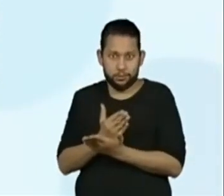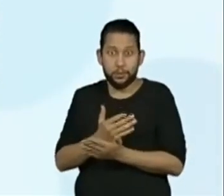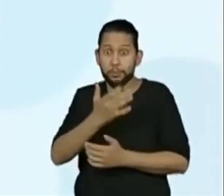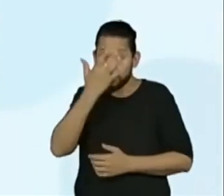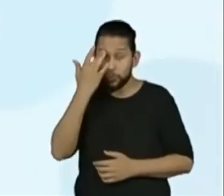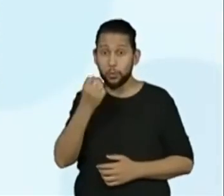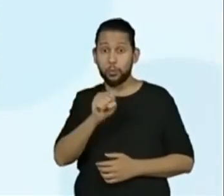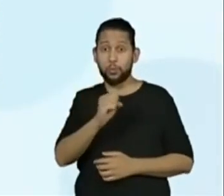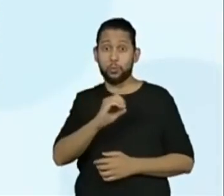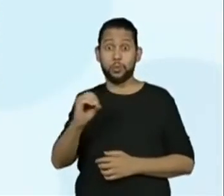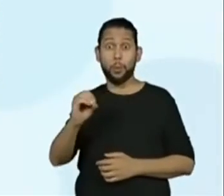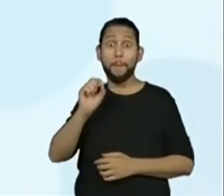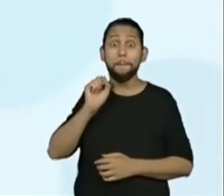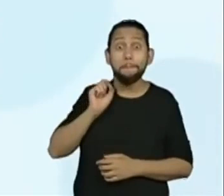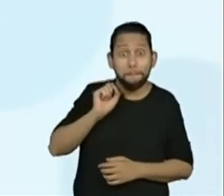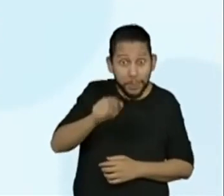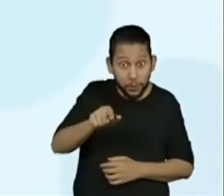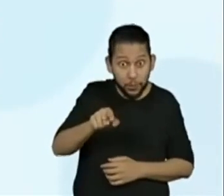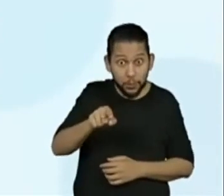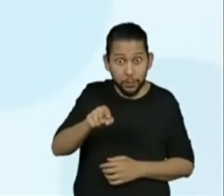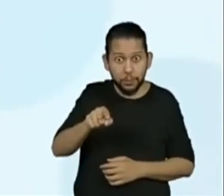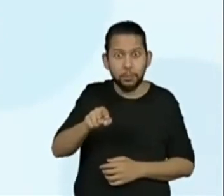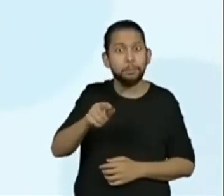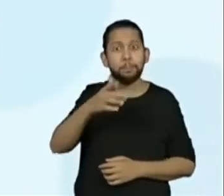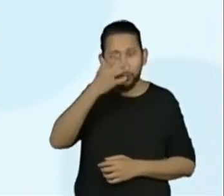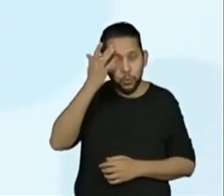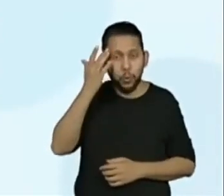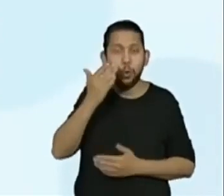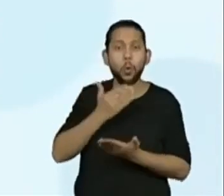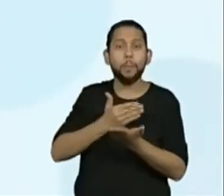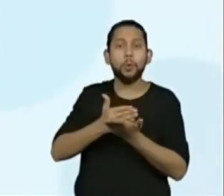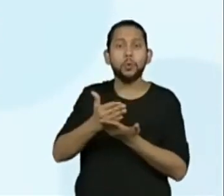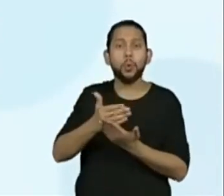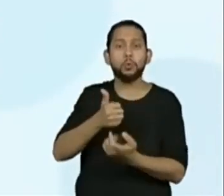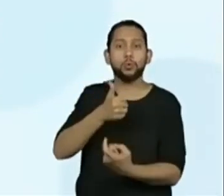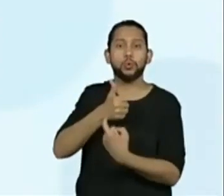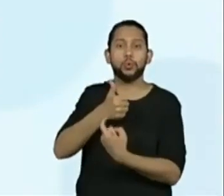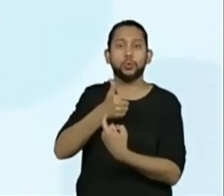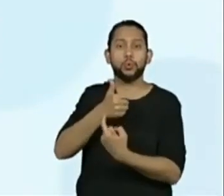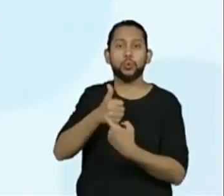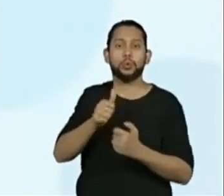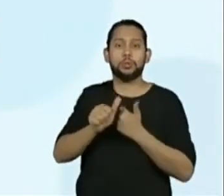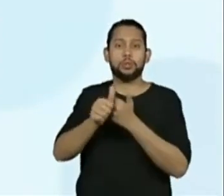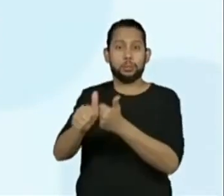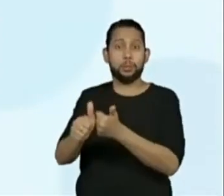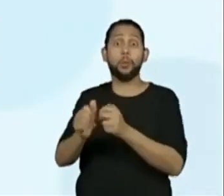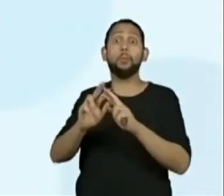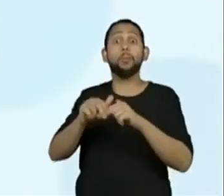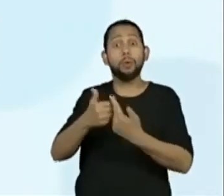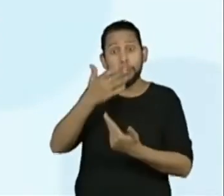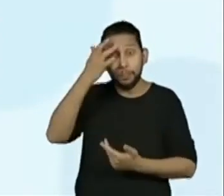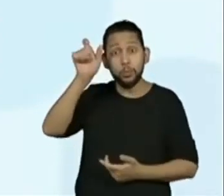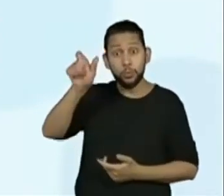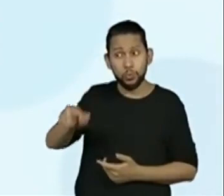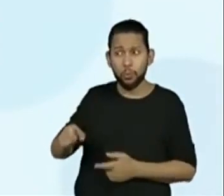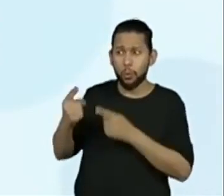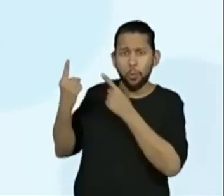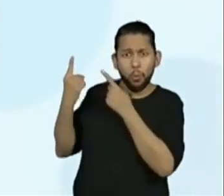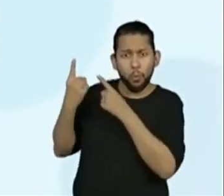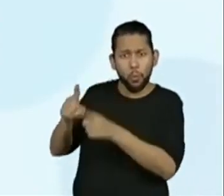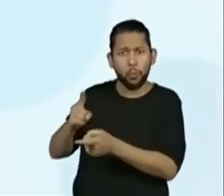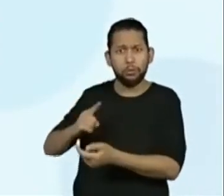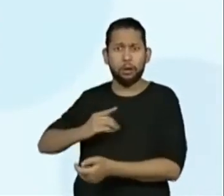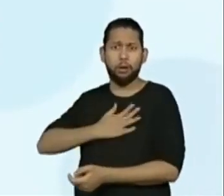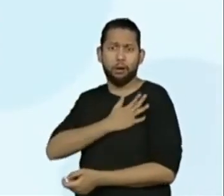após ataques racistas. Após ataques, garoto já ganhou mais de 800 mil seguidores e até foi